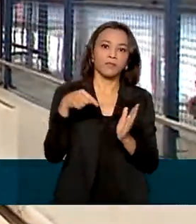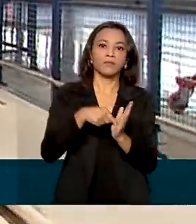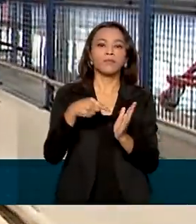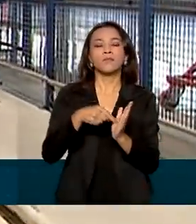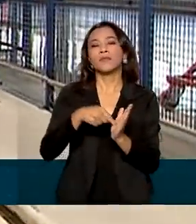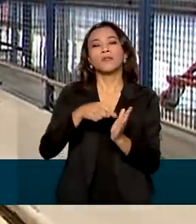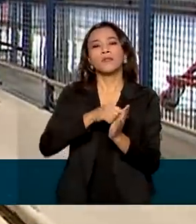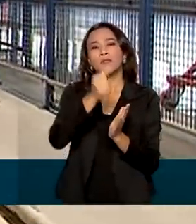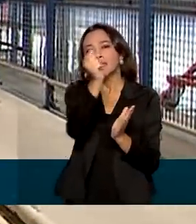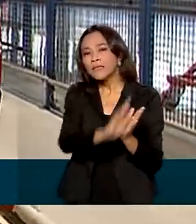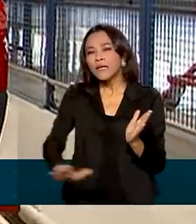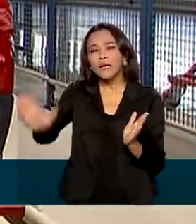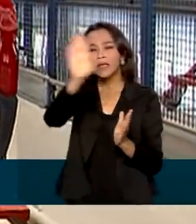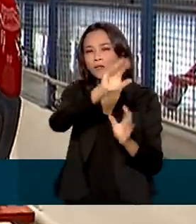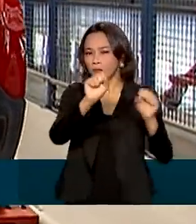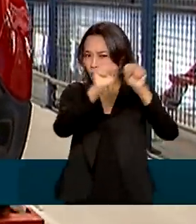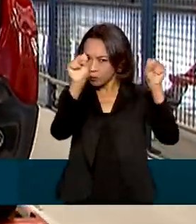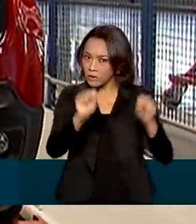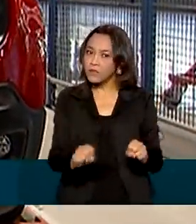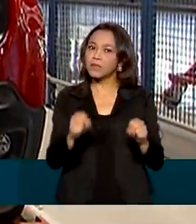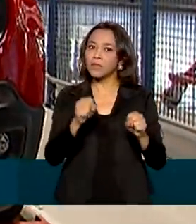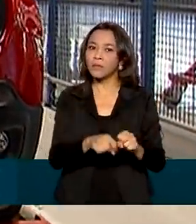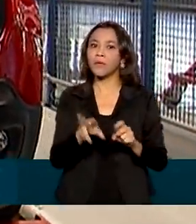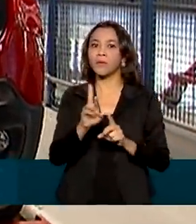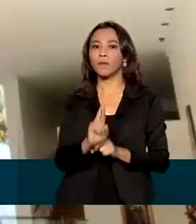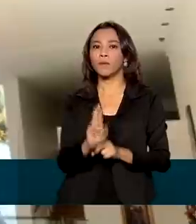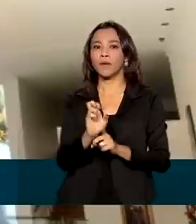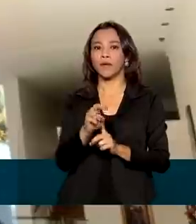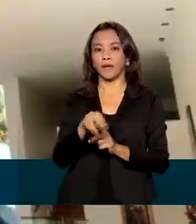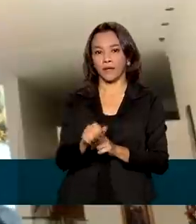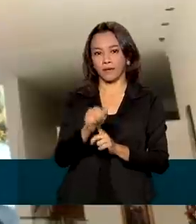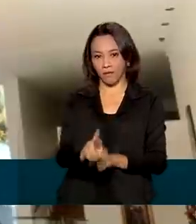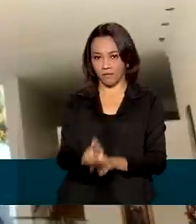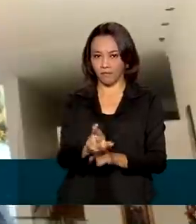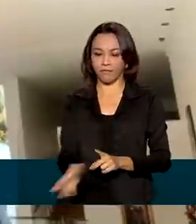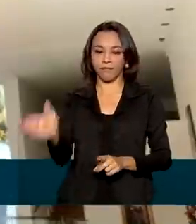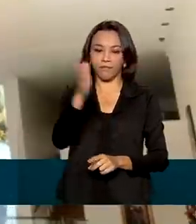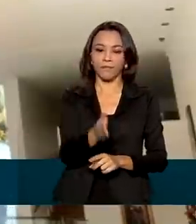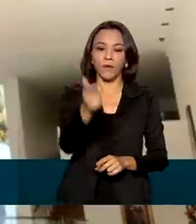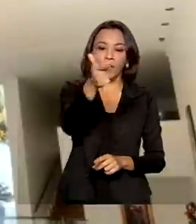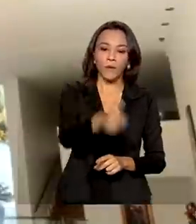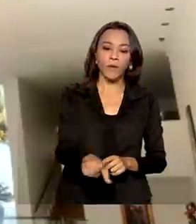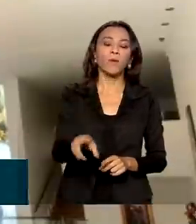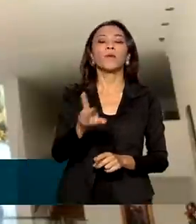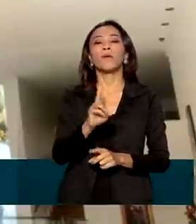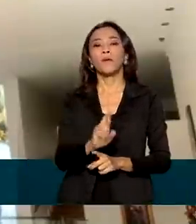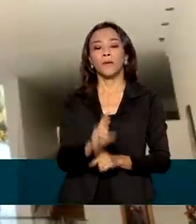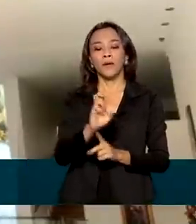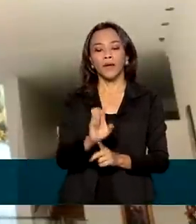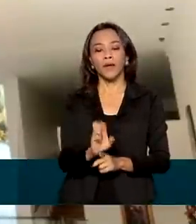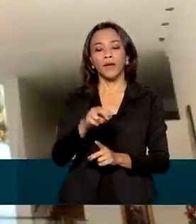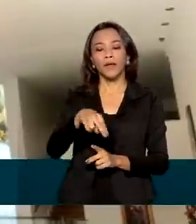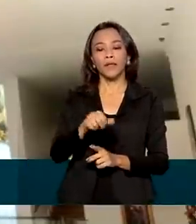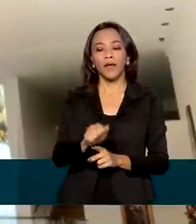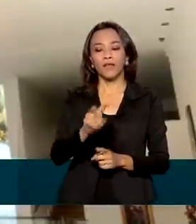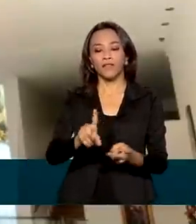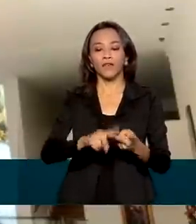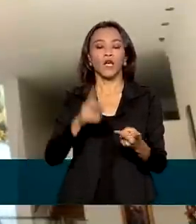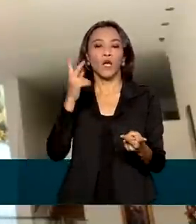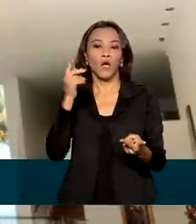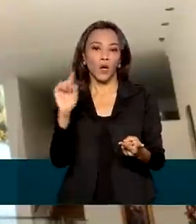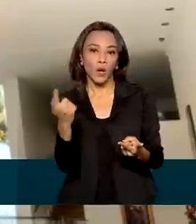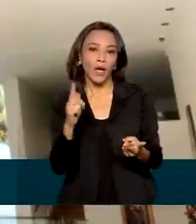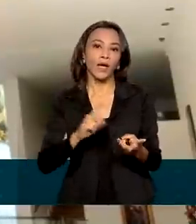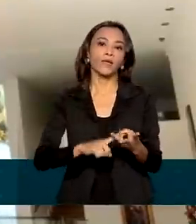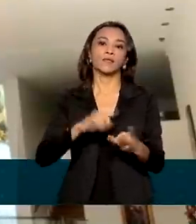de Veículos em Estoque, o RENAV. Já fazem parte do RENAV e os DETRANS de Goiás, Mato Grosso,